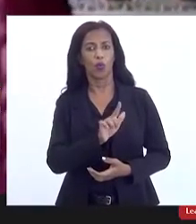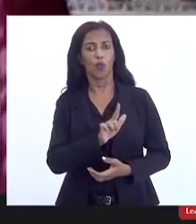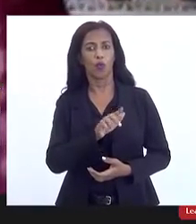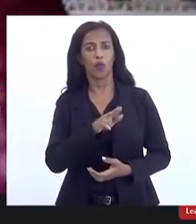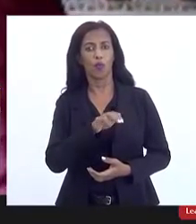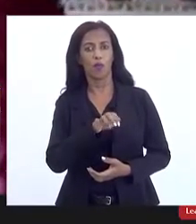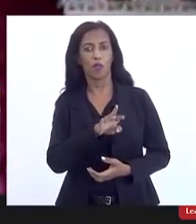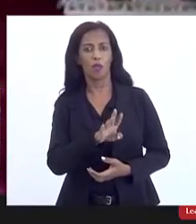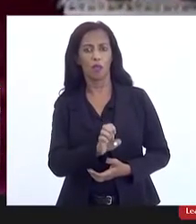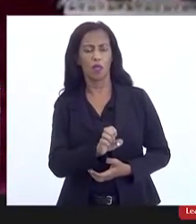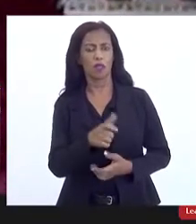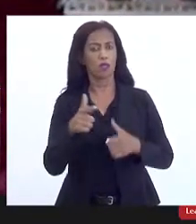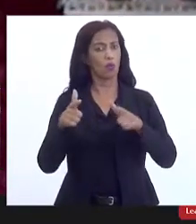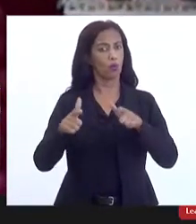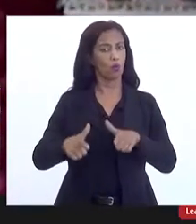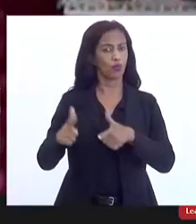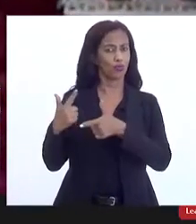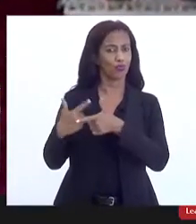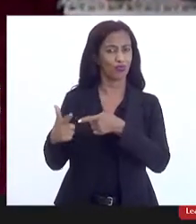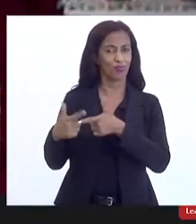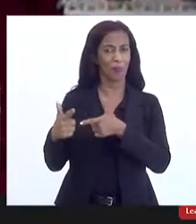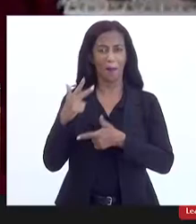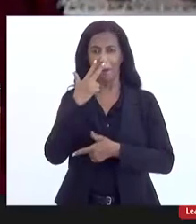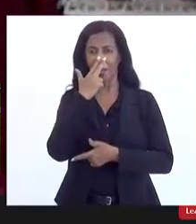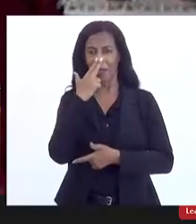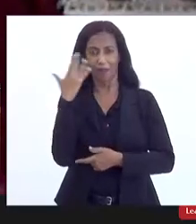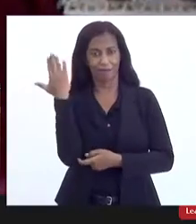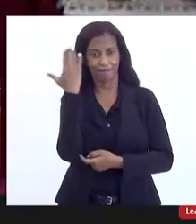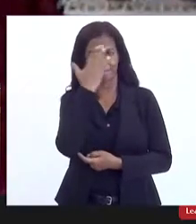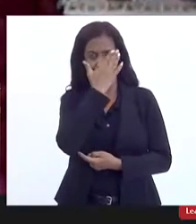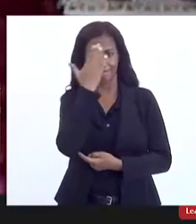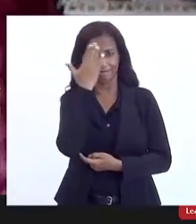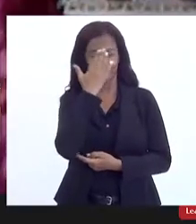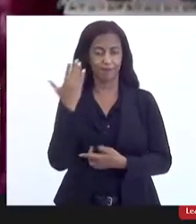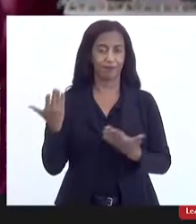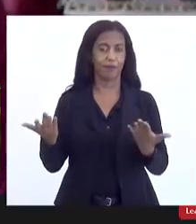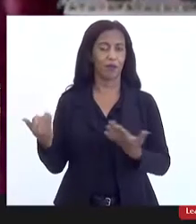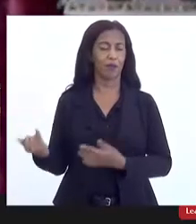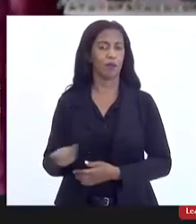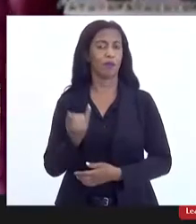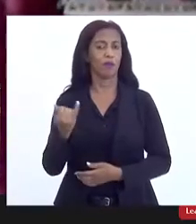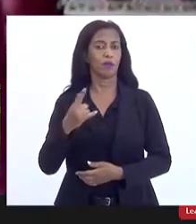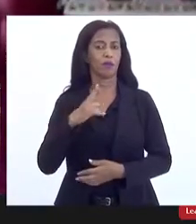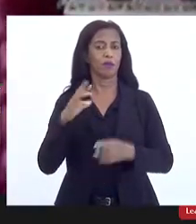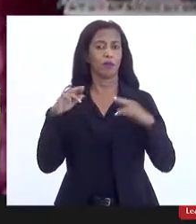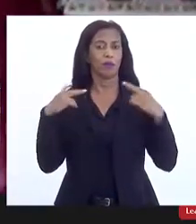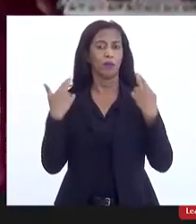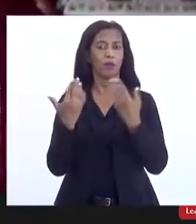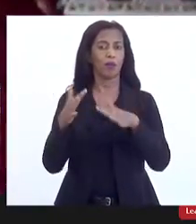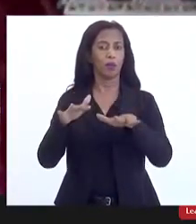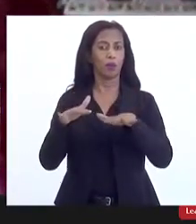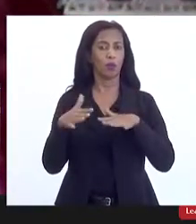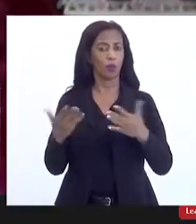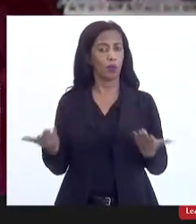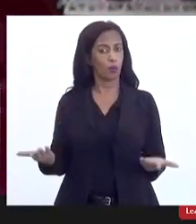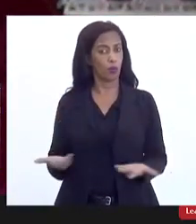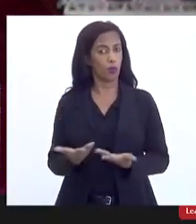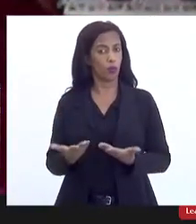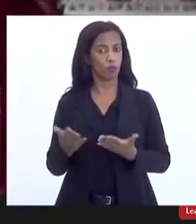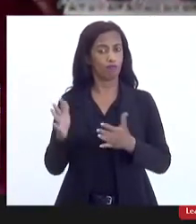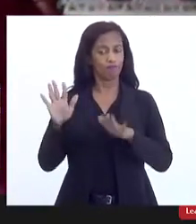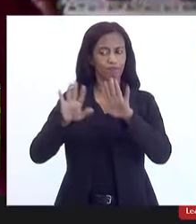as questões, por vezes, ficam invisibilizadas. Então, a importância de uma audiência como essa hoje, dando